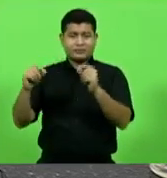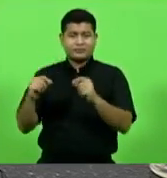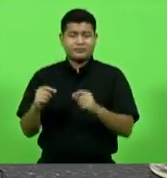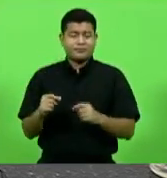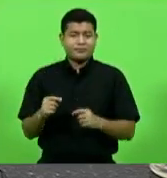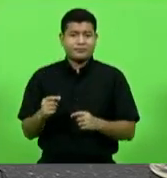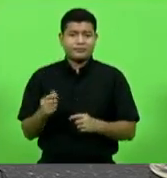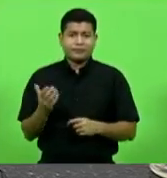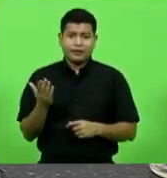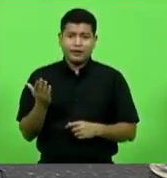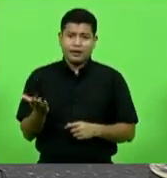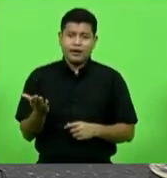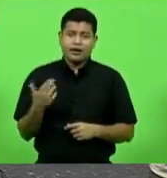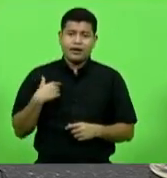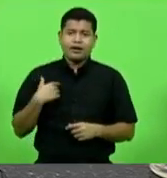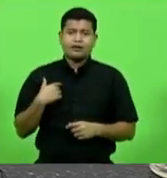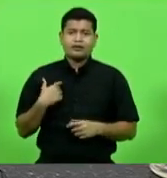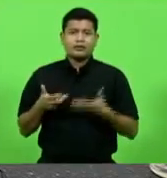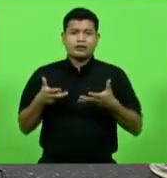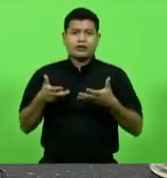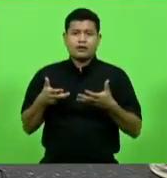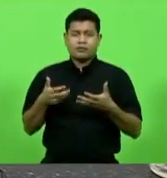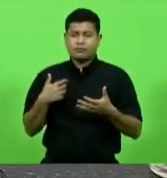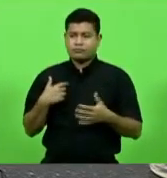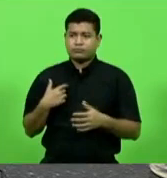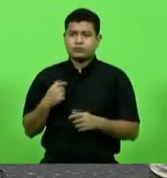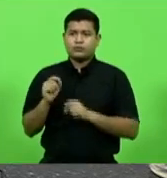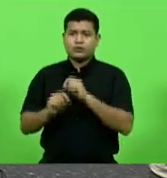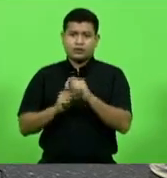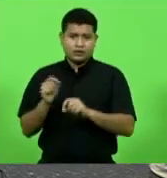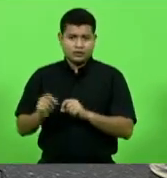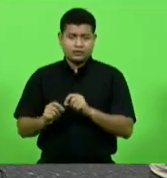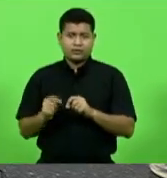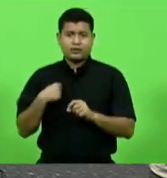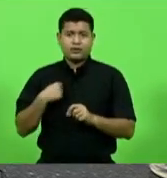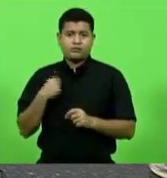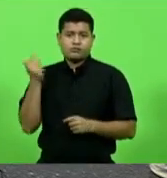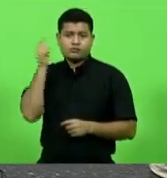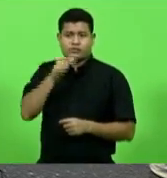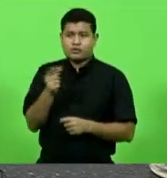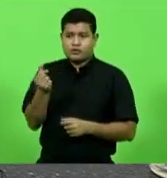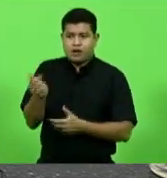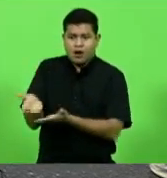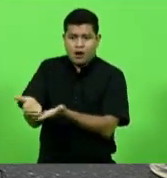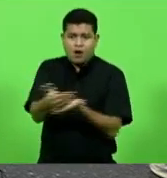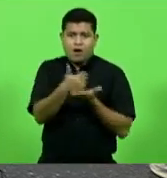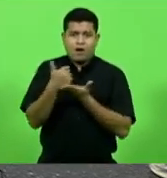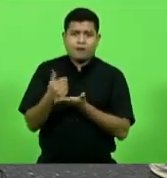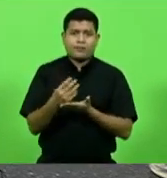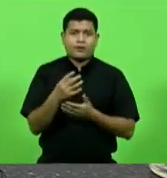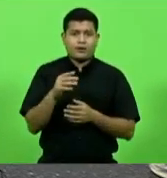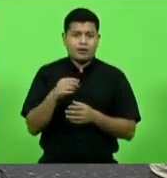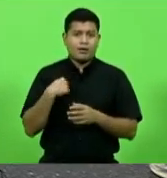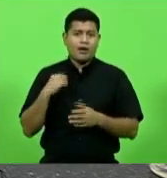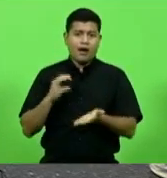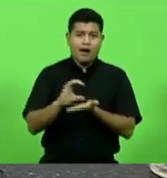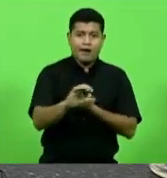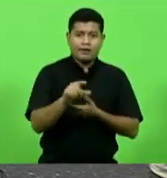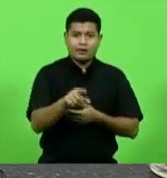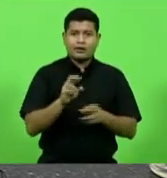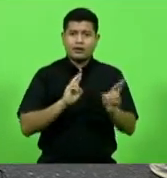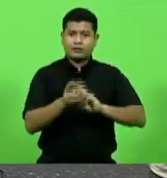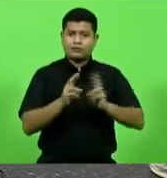se colocando à disposição do governo federal para aportar recursos para 470 para continuidade da